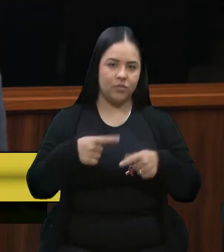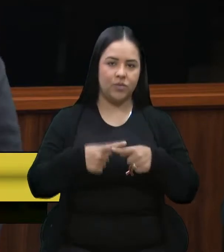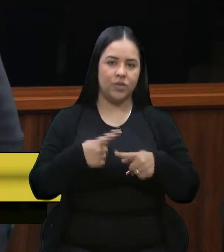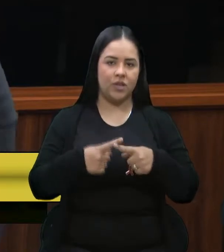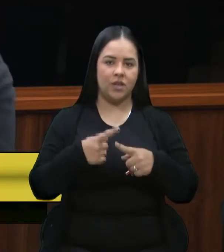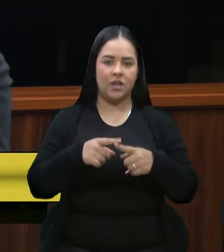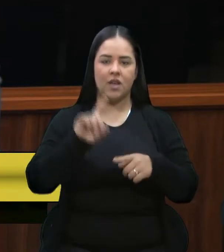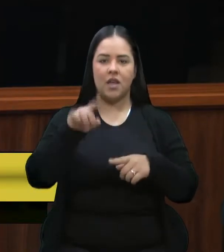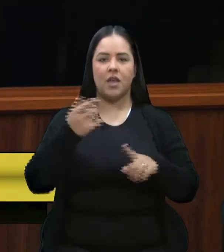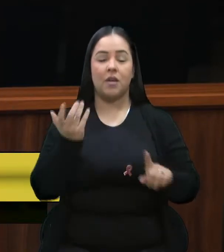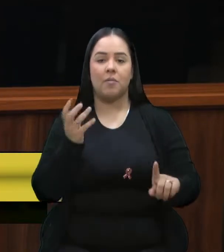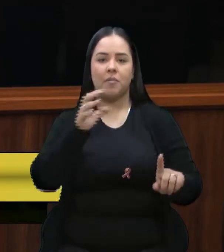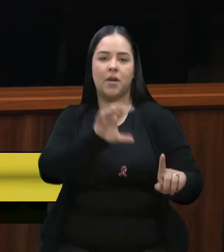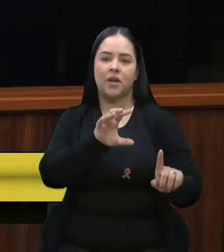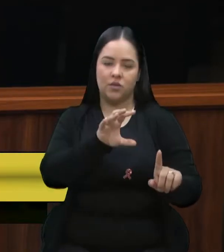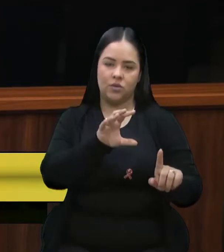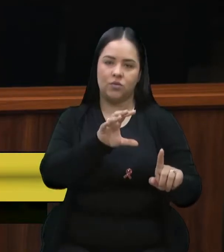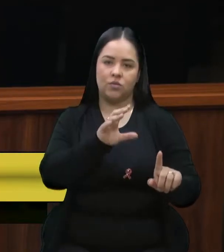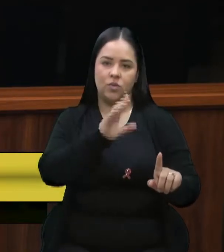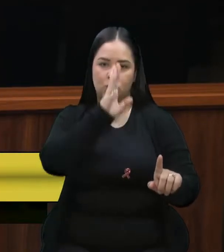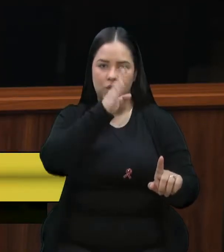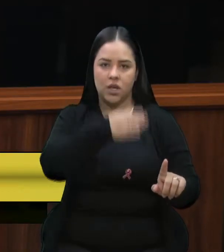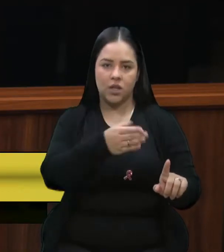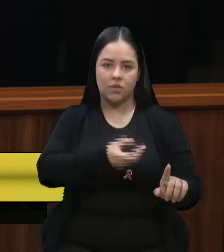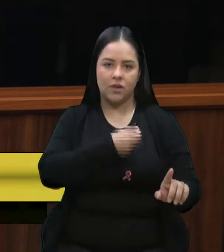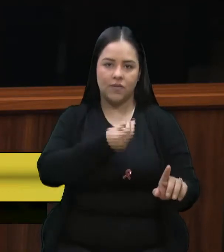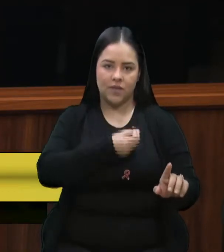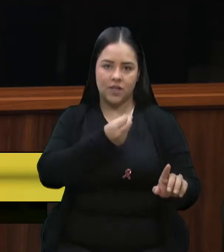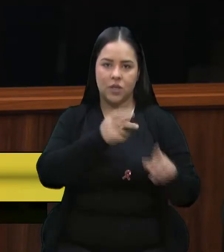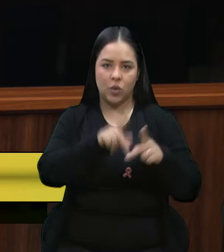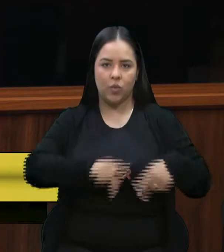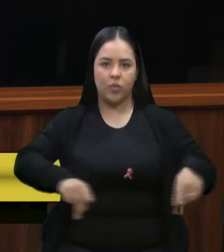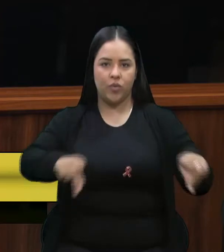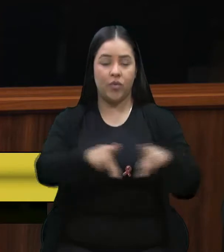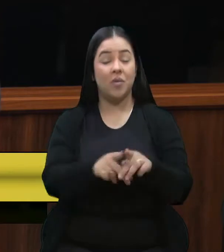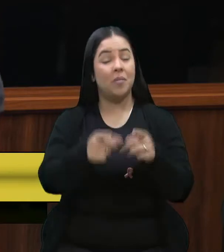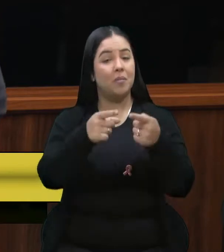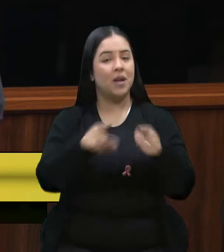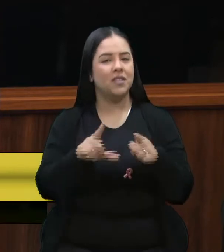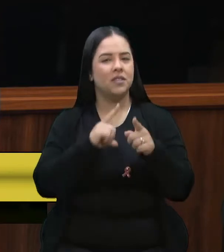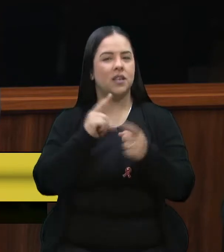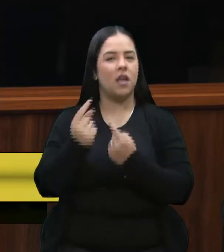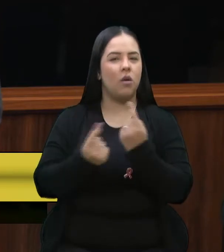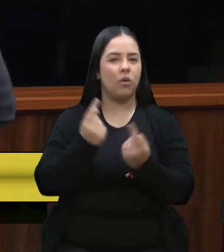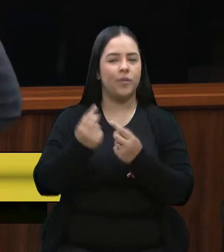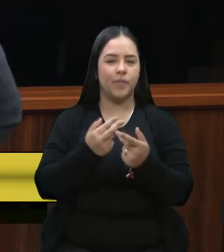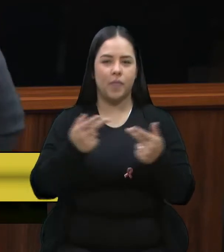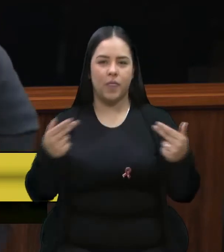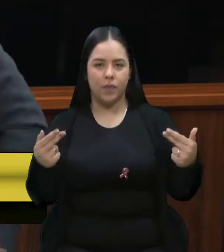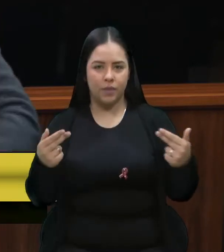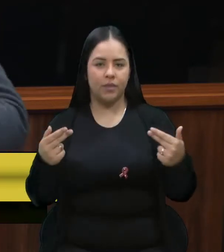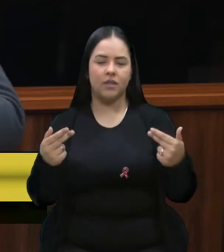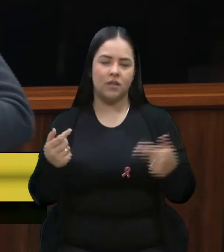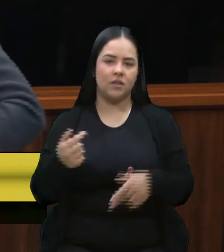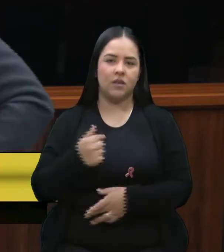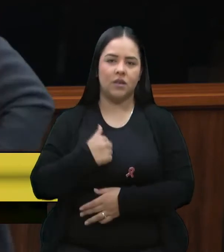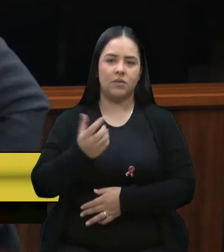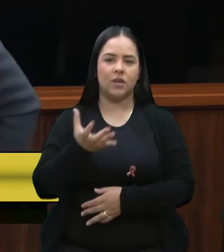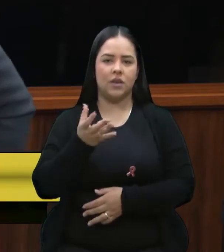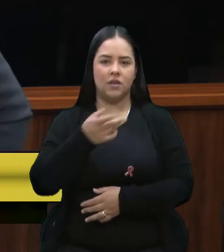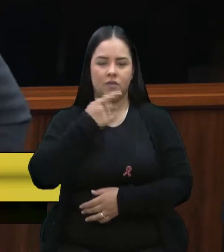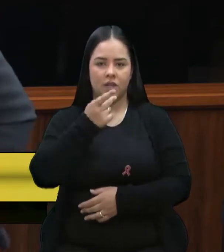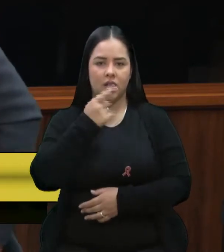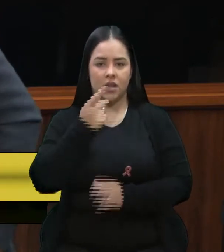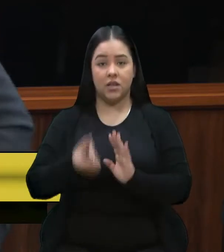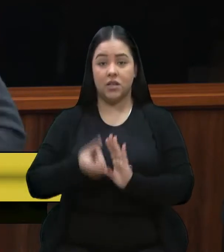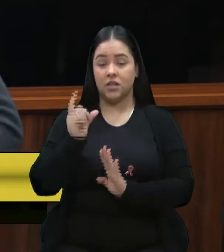diretamente na vida das pessoas. Mas eu queria fazer aqui algumas ponderações. Queria fazer algumas ponderações antes de